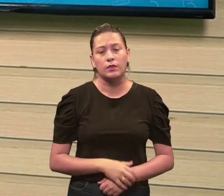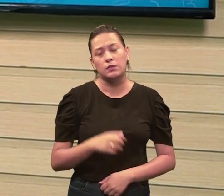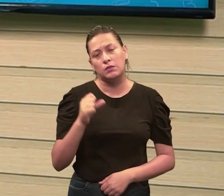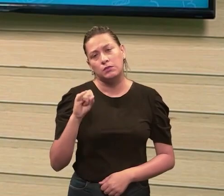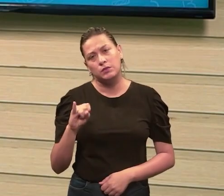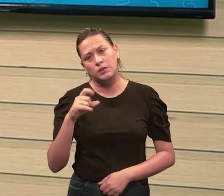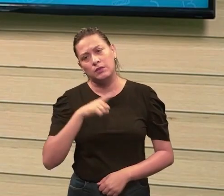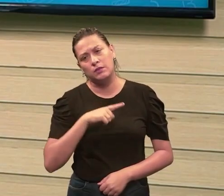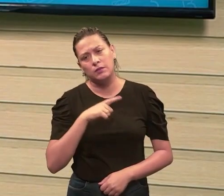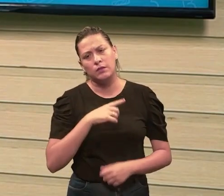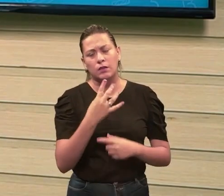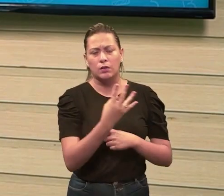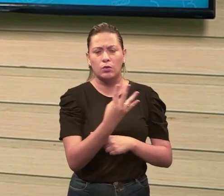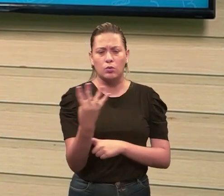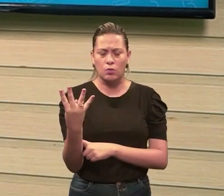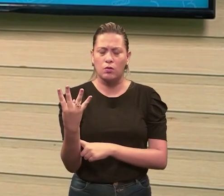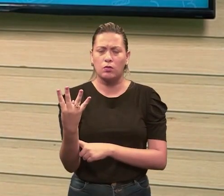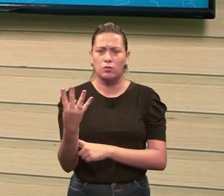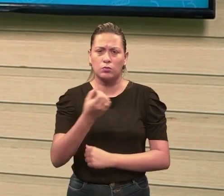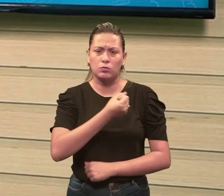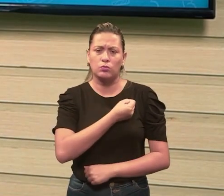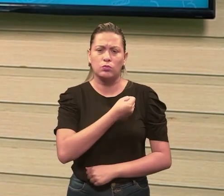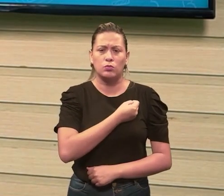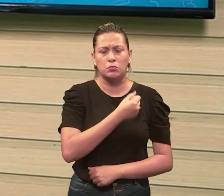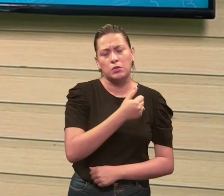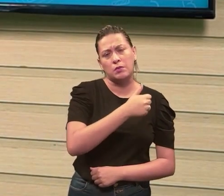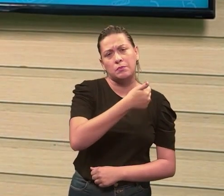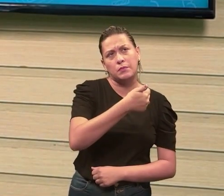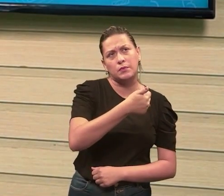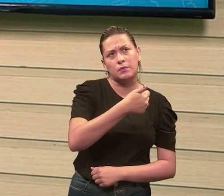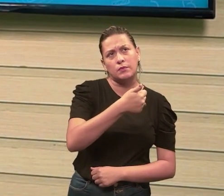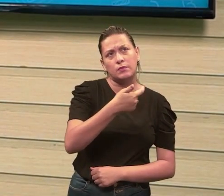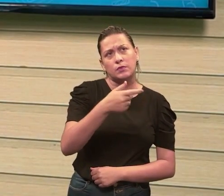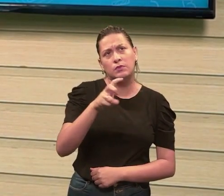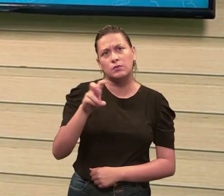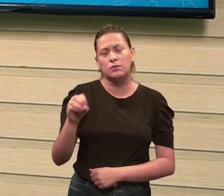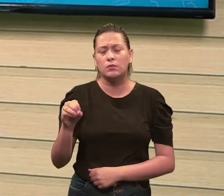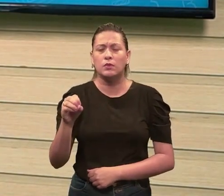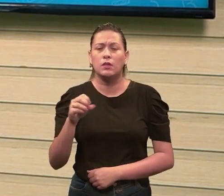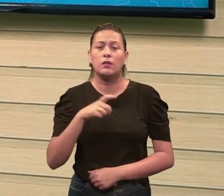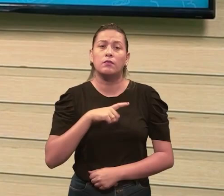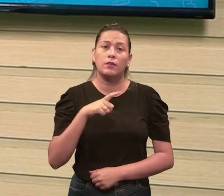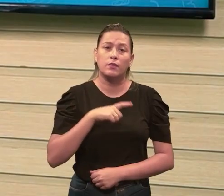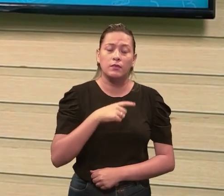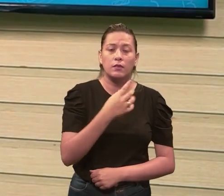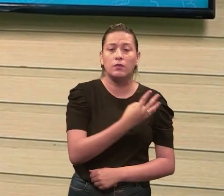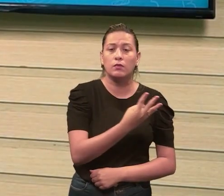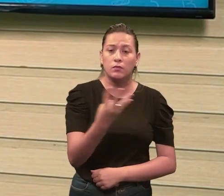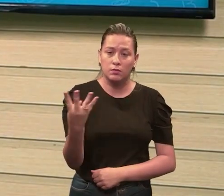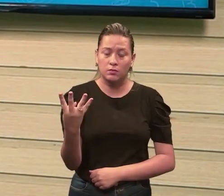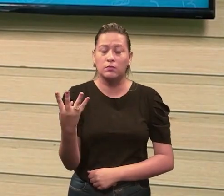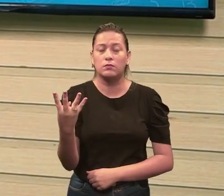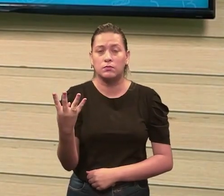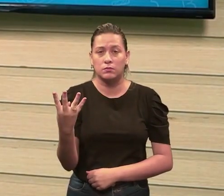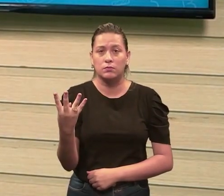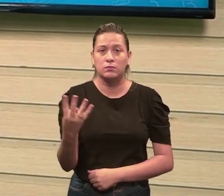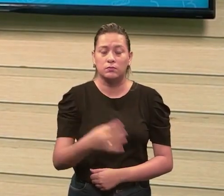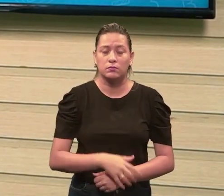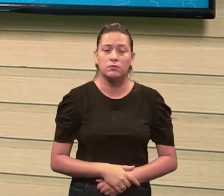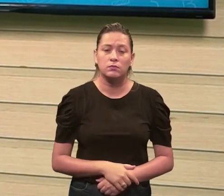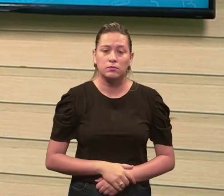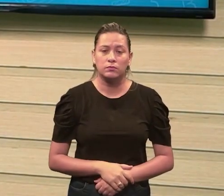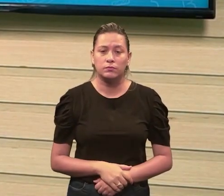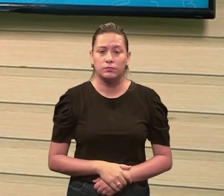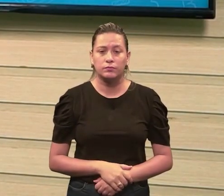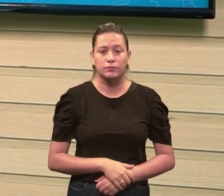números, por exemplo, se eu tivesse aqui 1350, aí eu teria quatro números, eu teria que distribuir esses quatro números